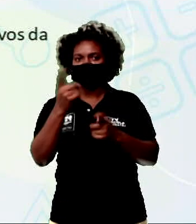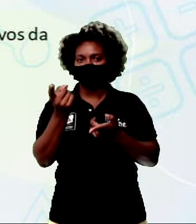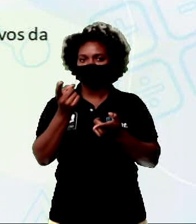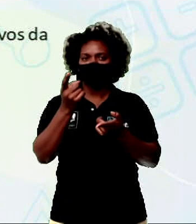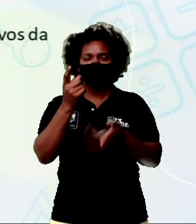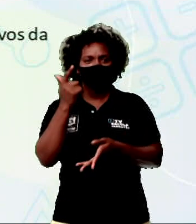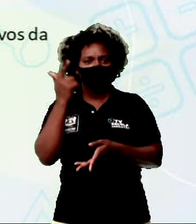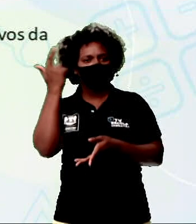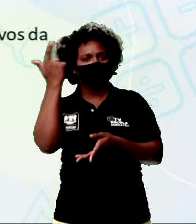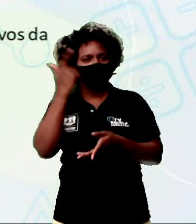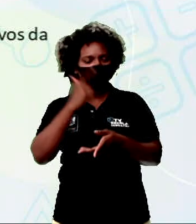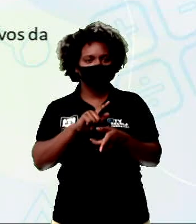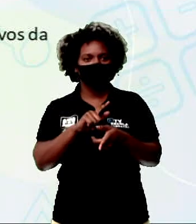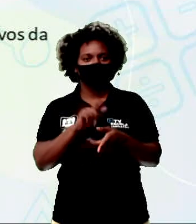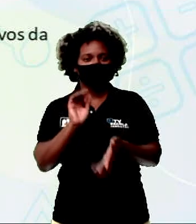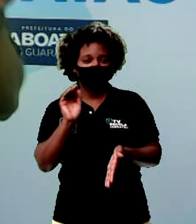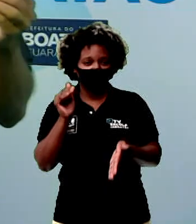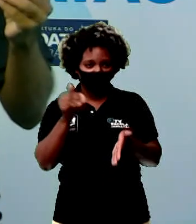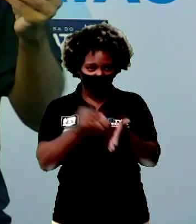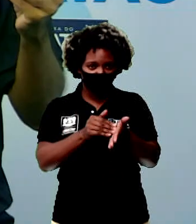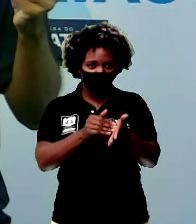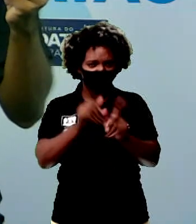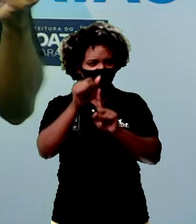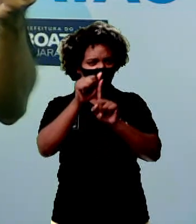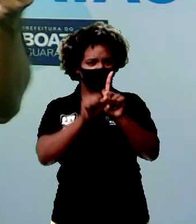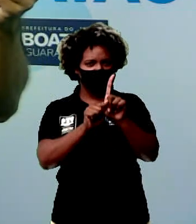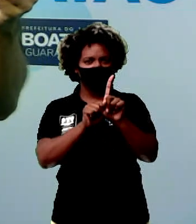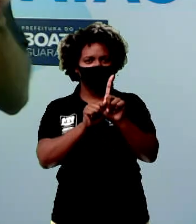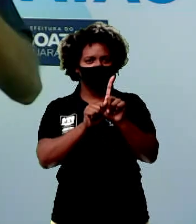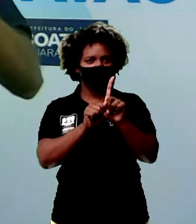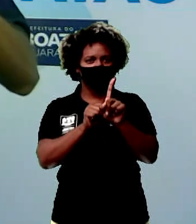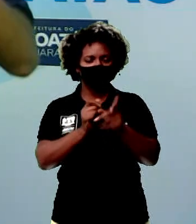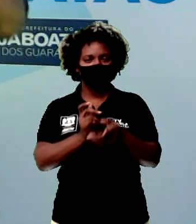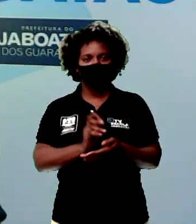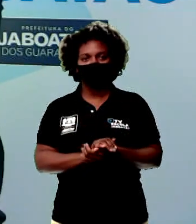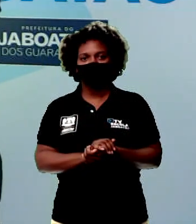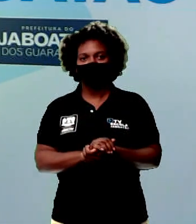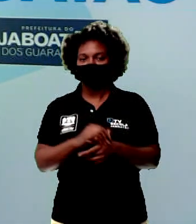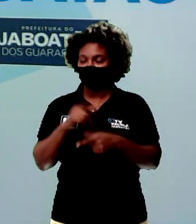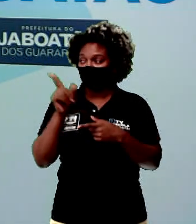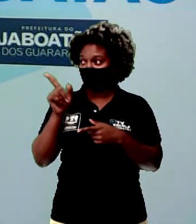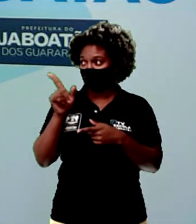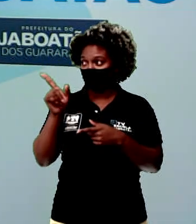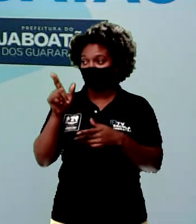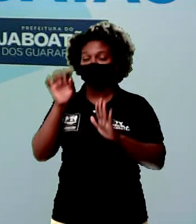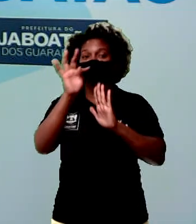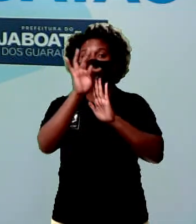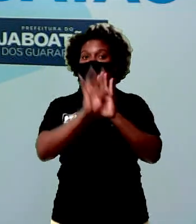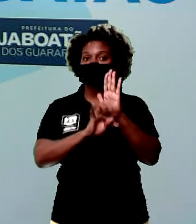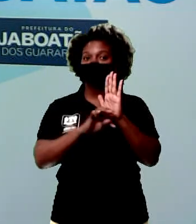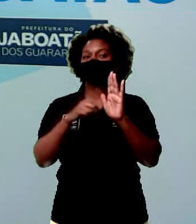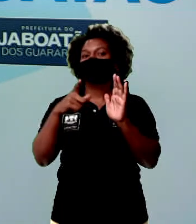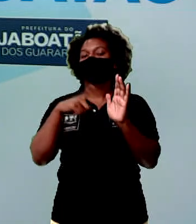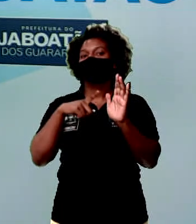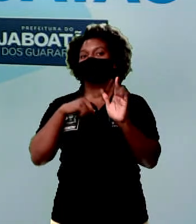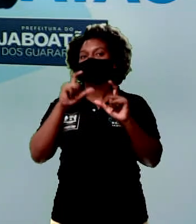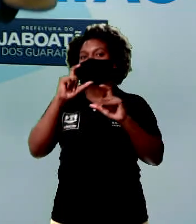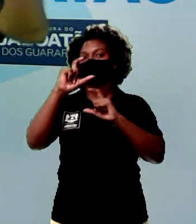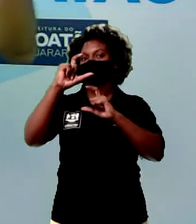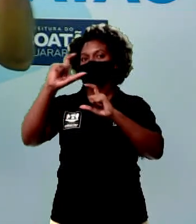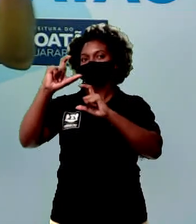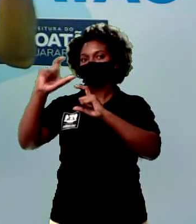conta até o final do mês? Então, nesse texto, temos a tirinha. É